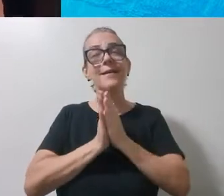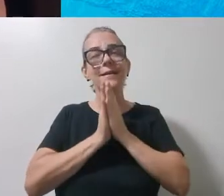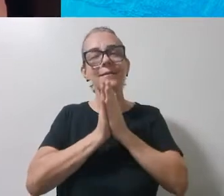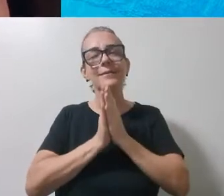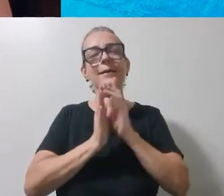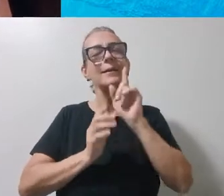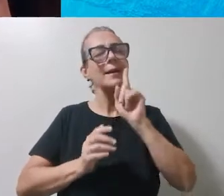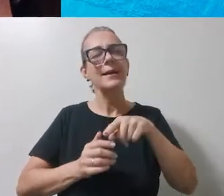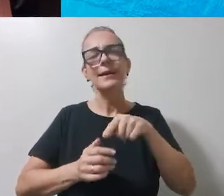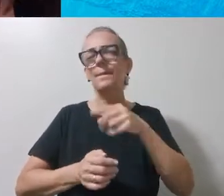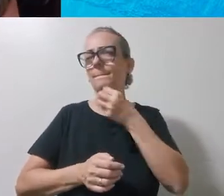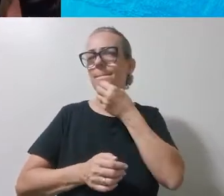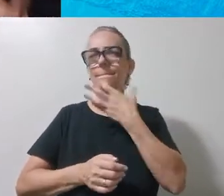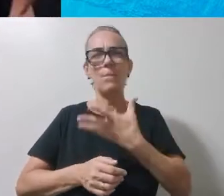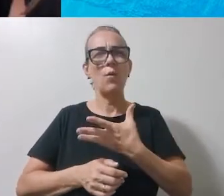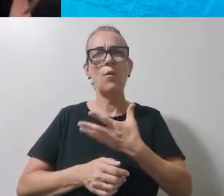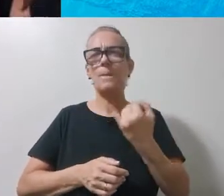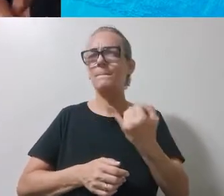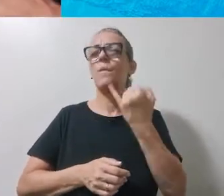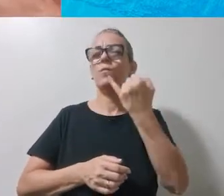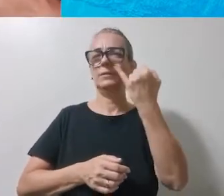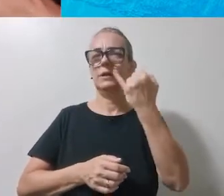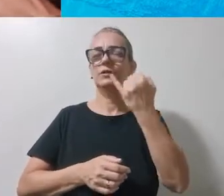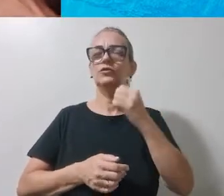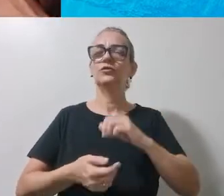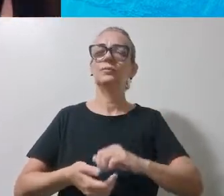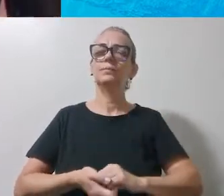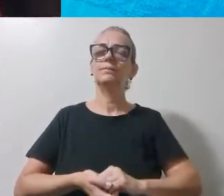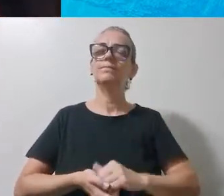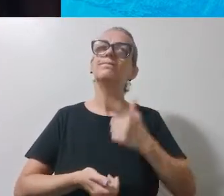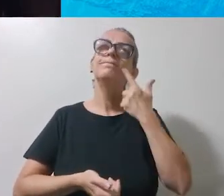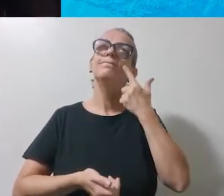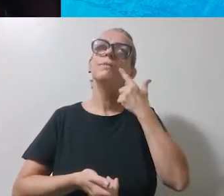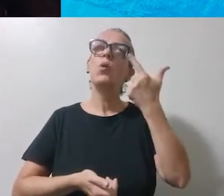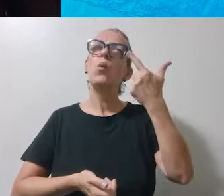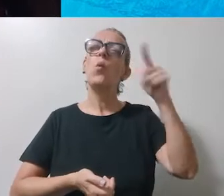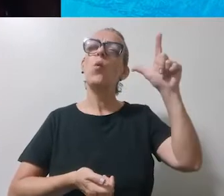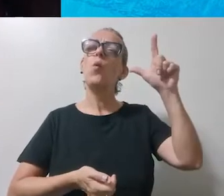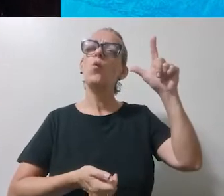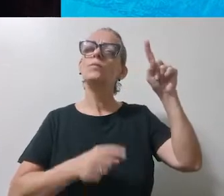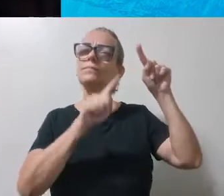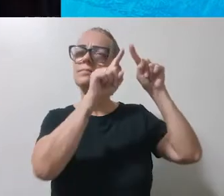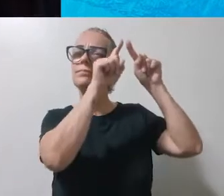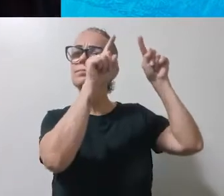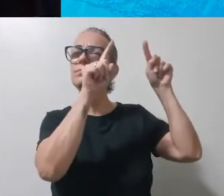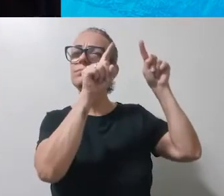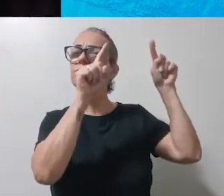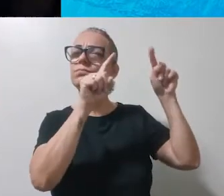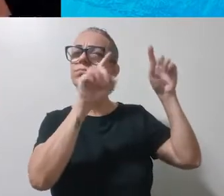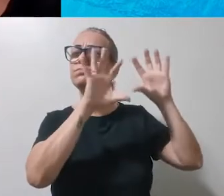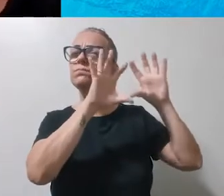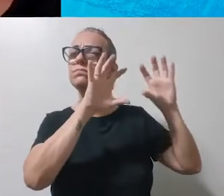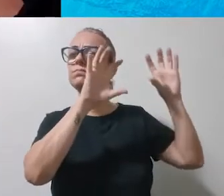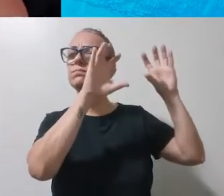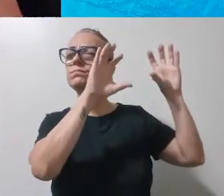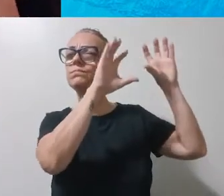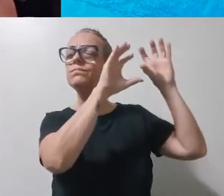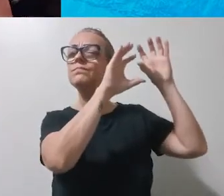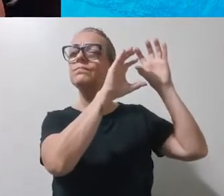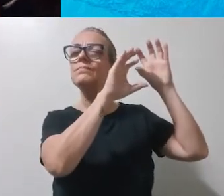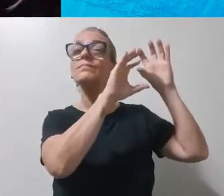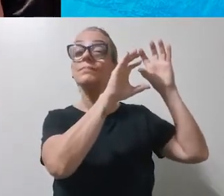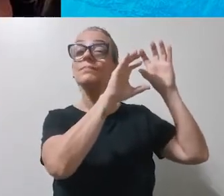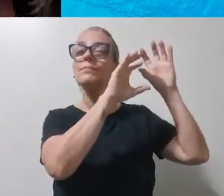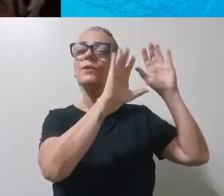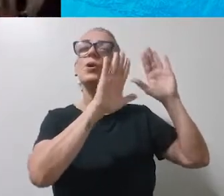muito importante. É muito bom. Hum, vamos ver na outra nuvem qual o ensinamento de Jesus. Qual o pensamento